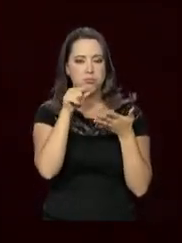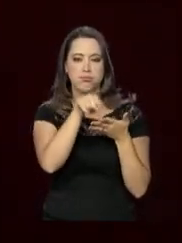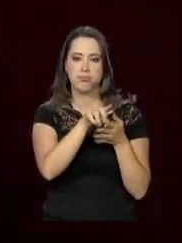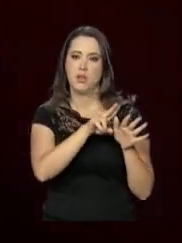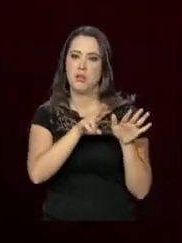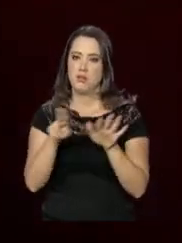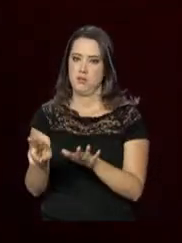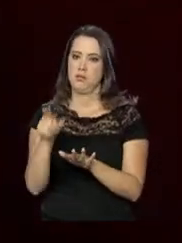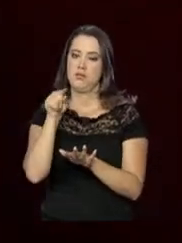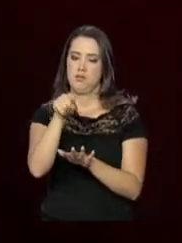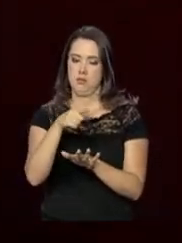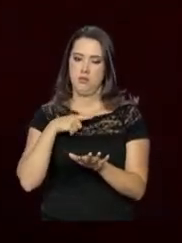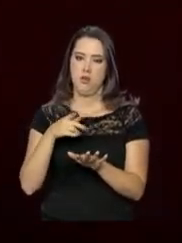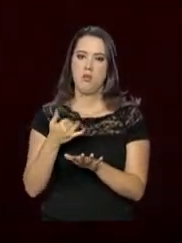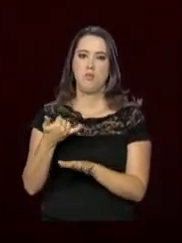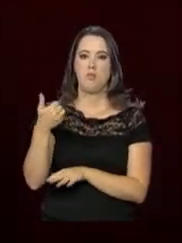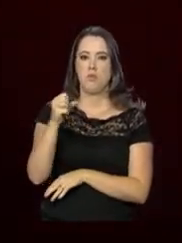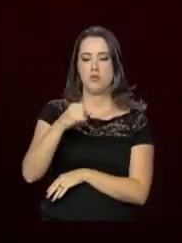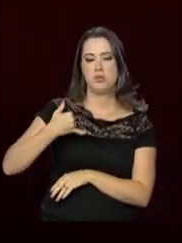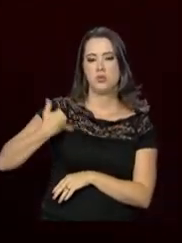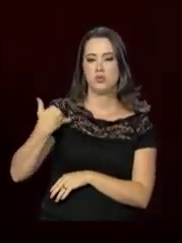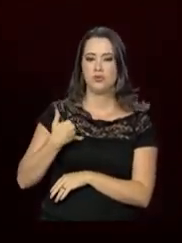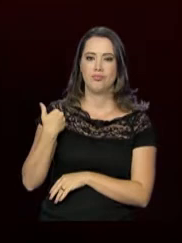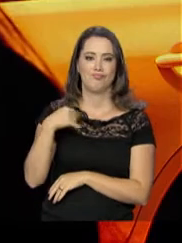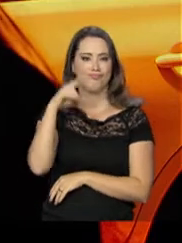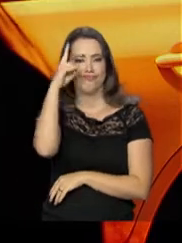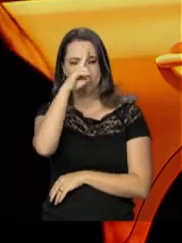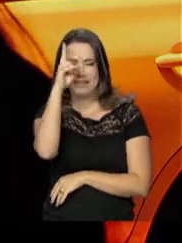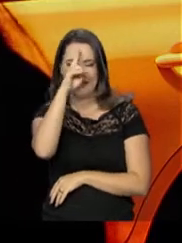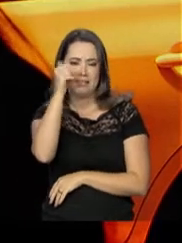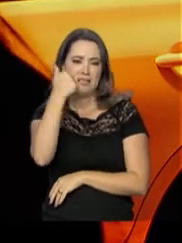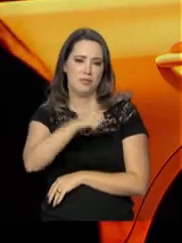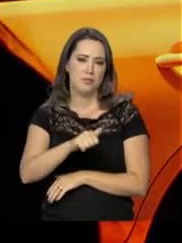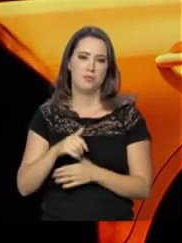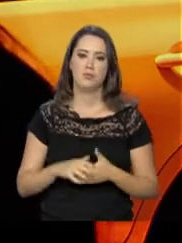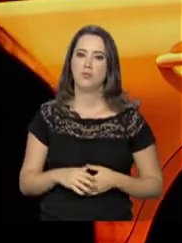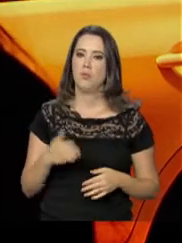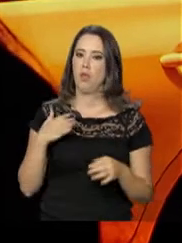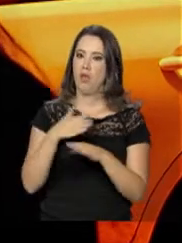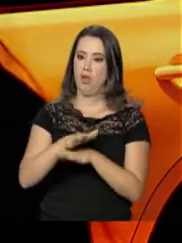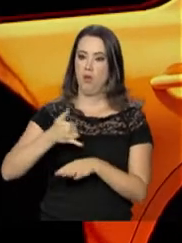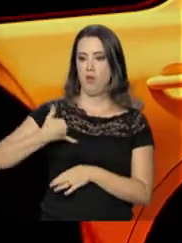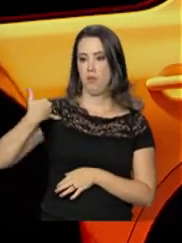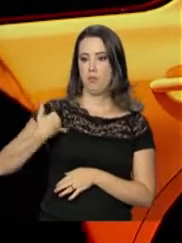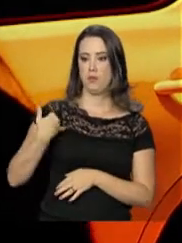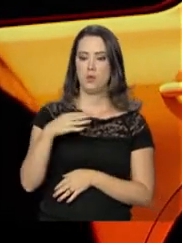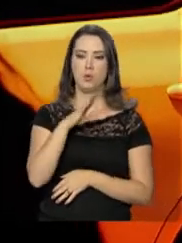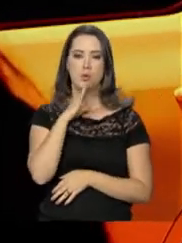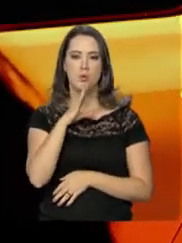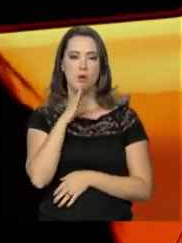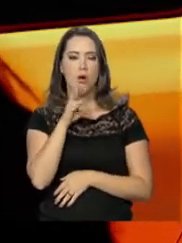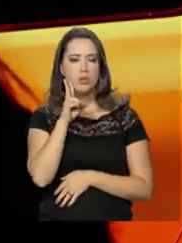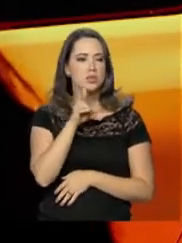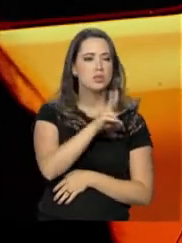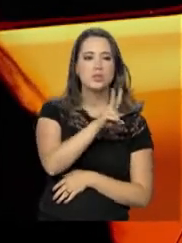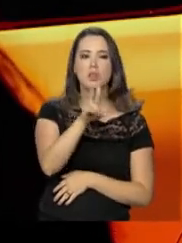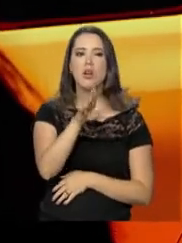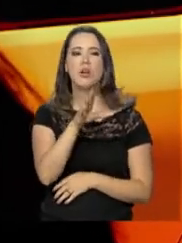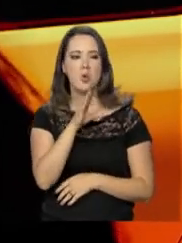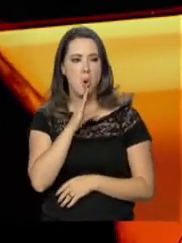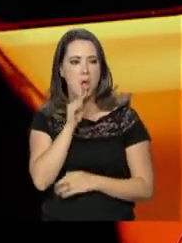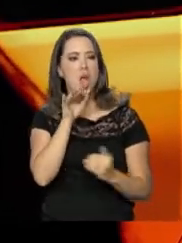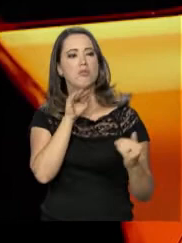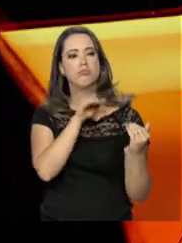hoje, ela tem dificuldade de relembrar o que aconteceu. Eu ia para uma festa, aí eu conheci ele de vista, aí a gente